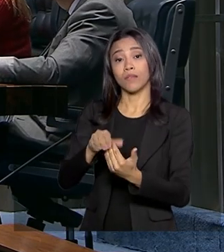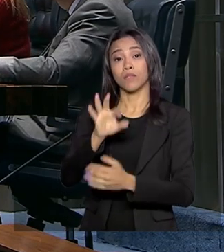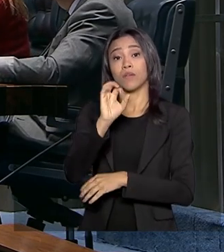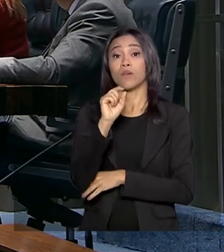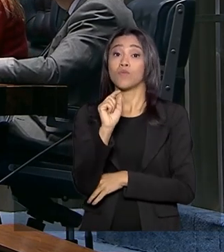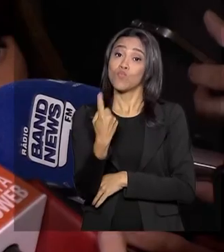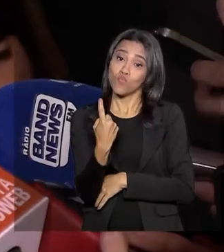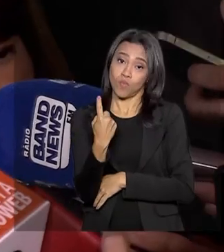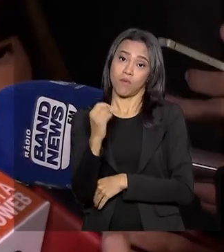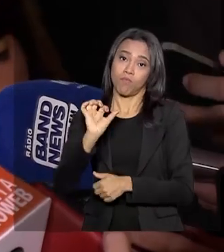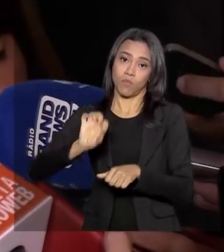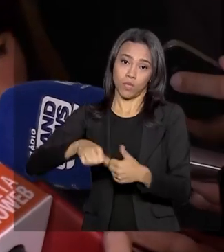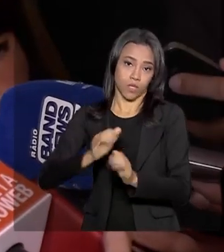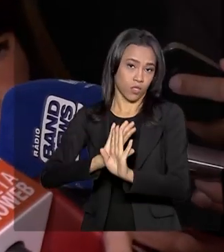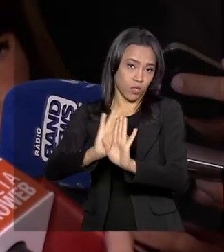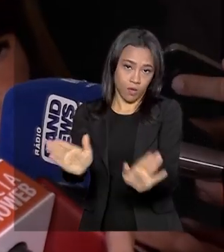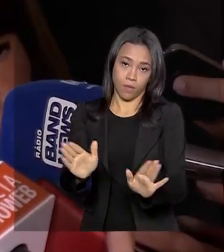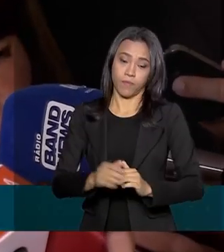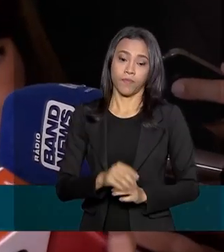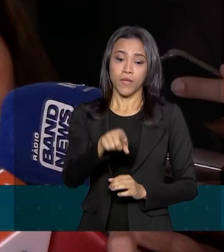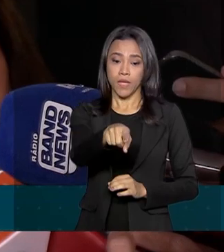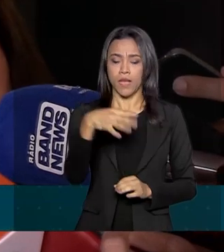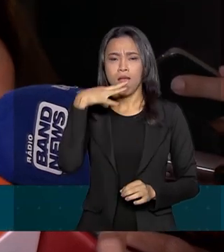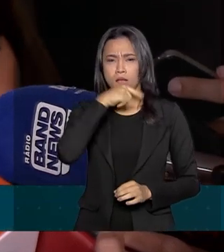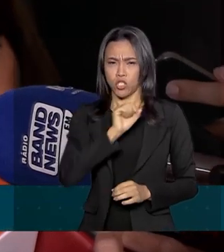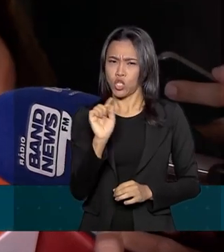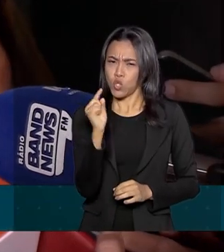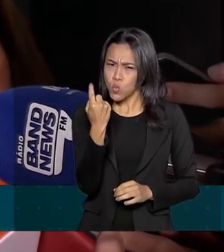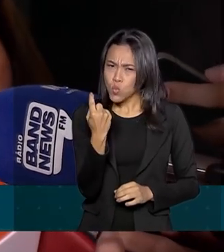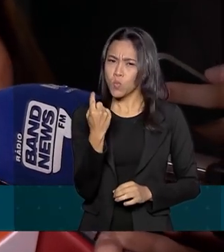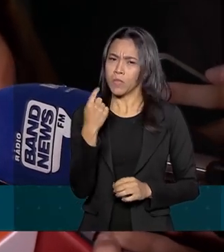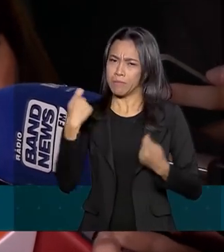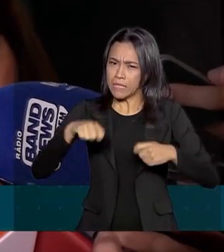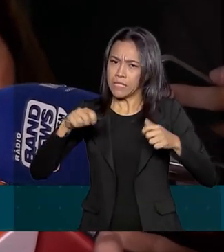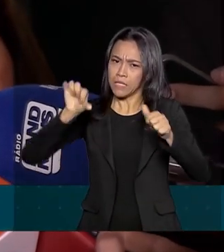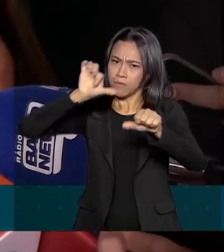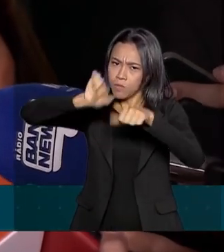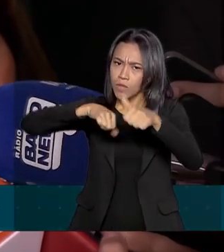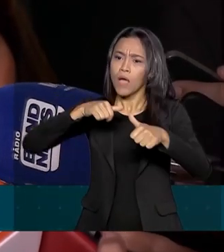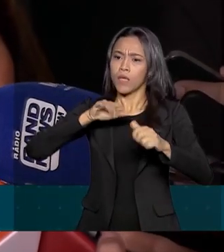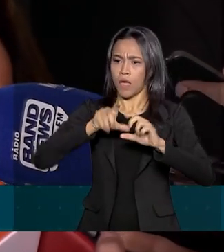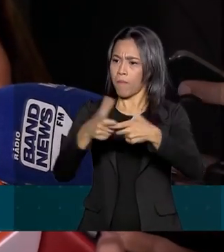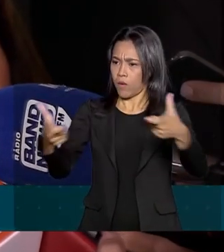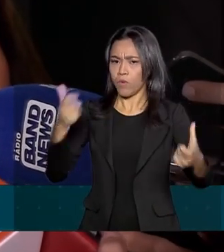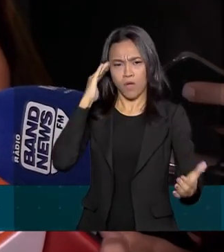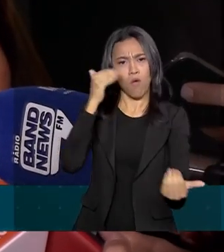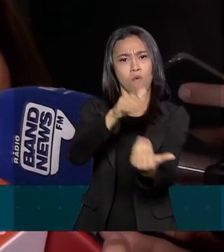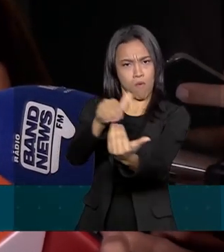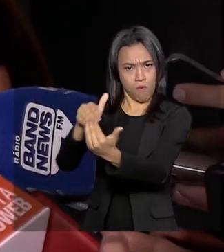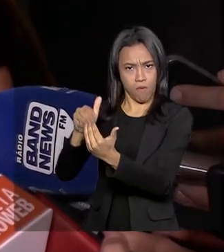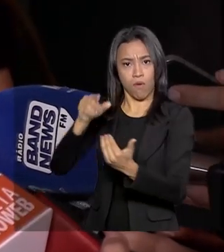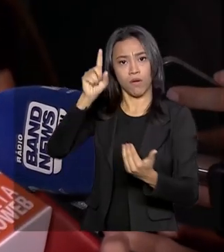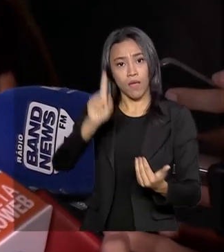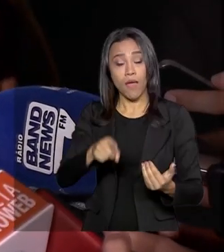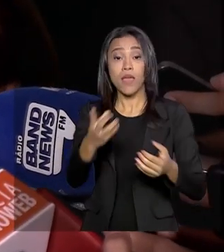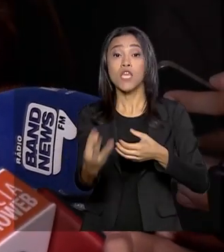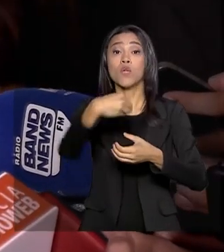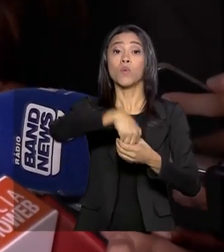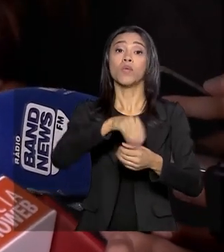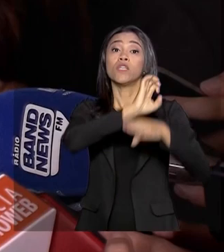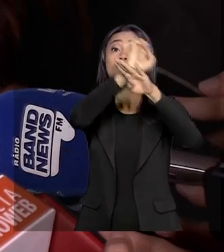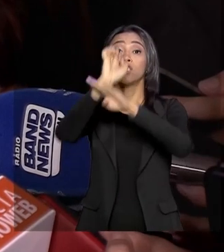uma mudança. O ponto que eu considero e que é um consenso praticamente aqui dentro do Senado é a inclusão de estados e